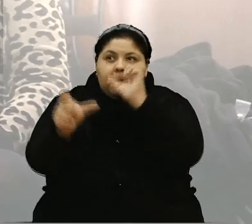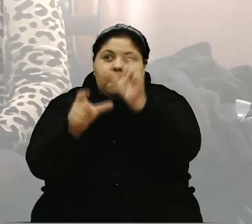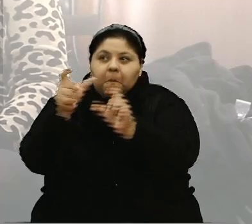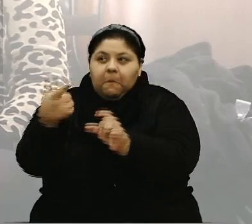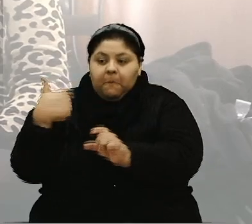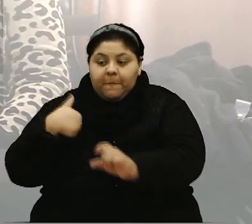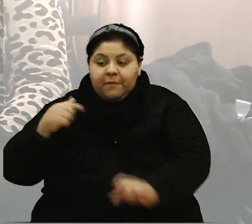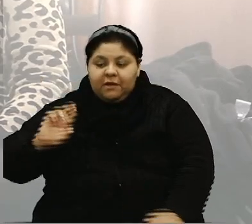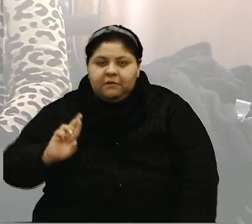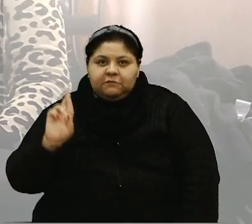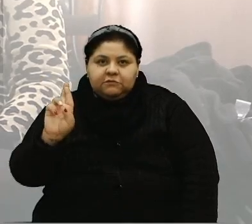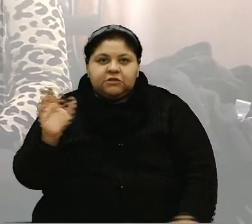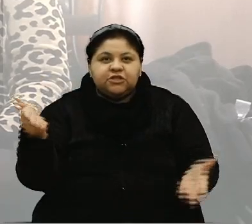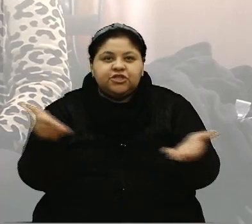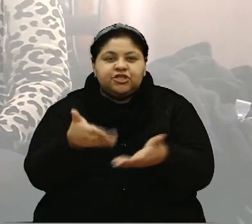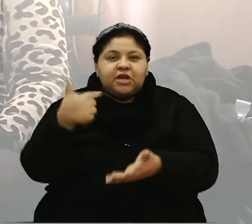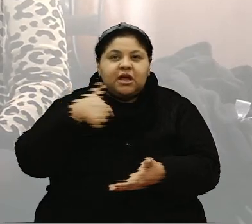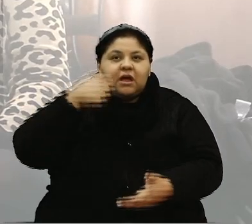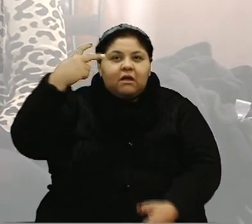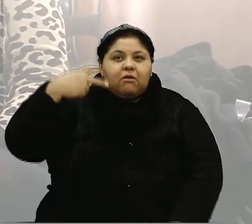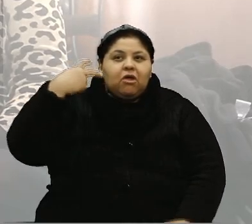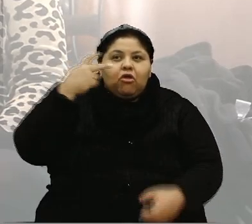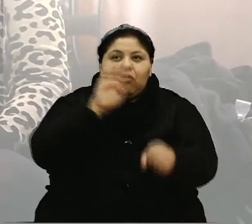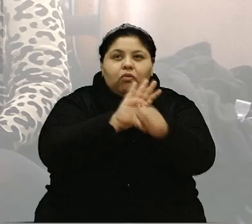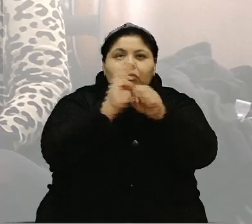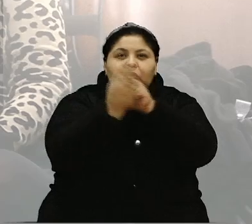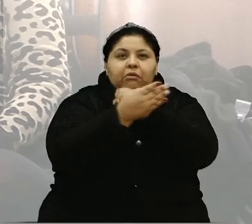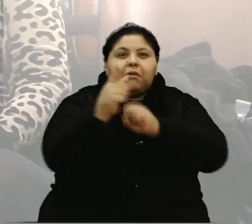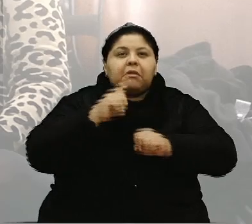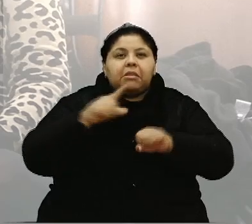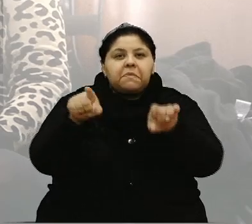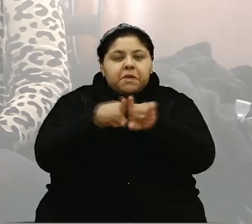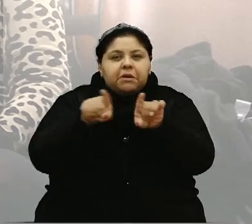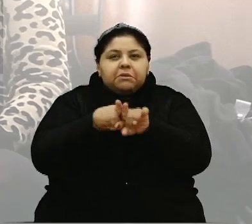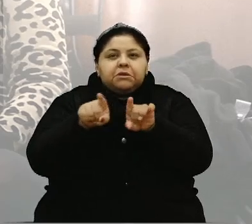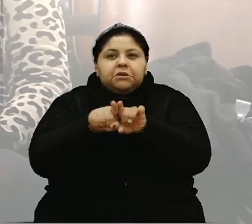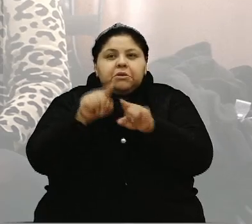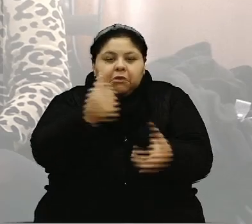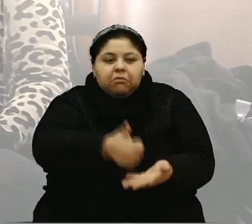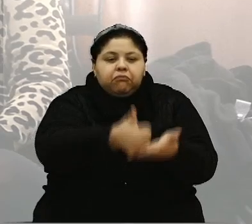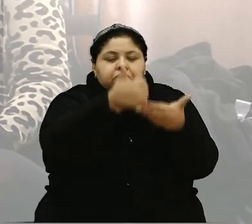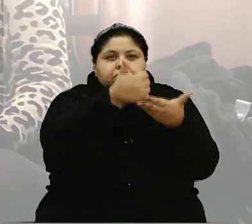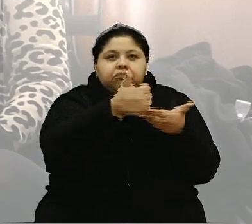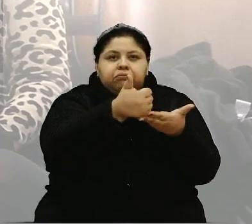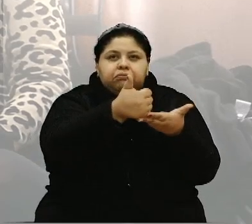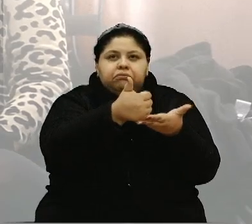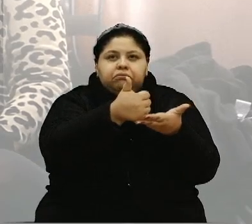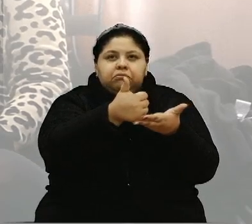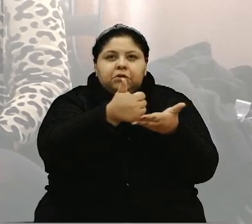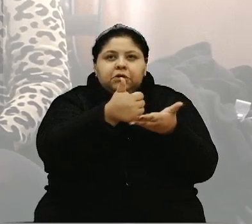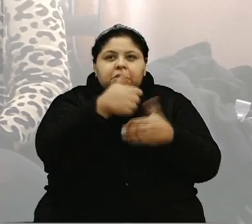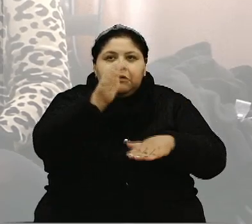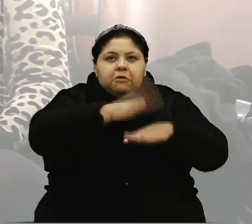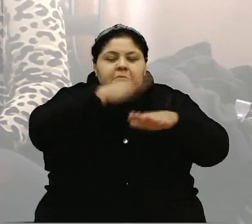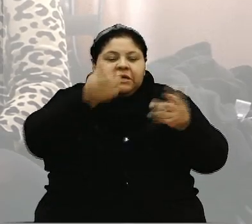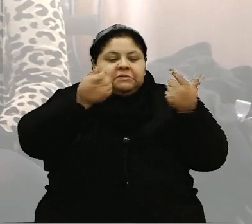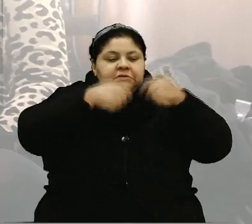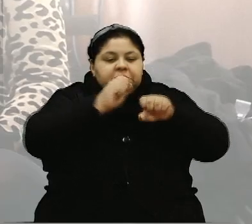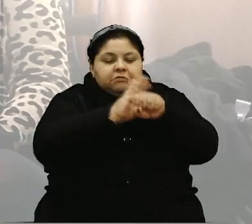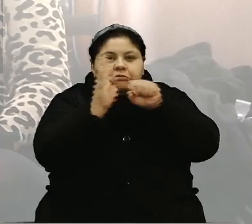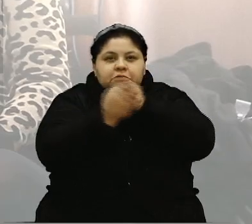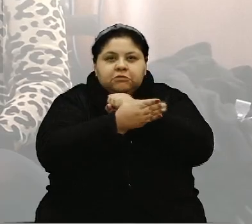representam, já que eu sou um vereador de bairro, um vereador que também está sempre apoiando as causas mais necessitadas dos bairros.